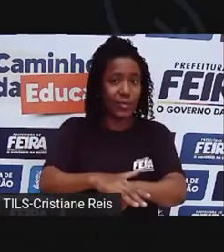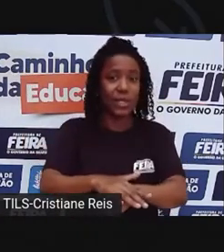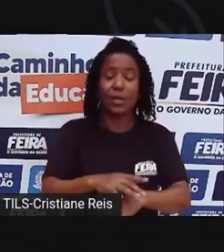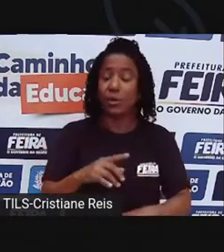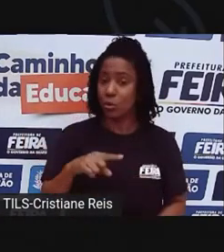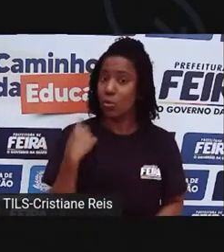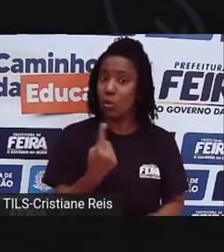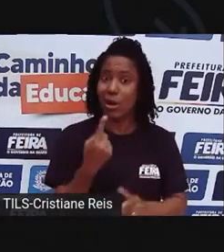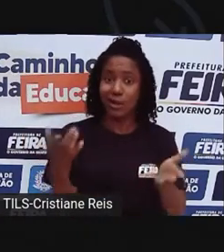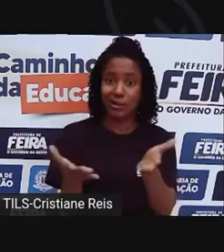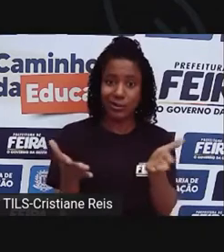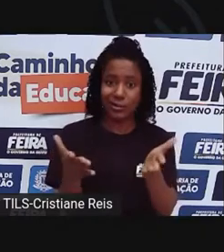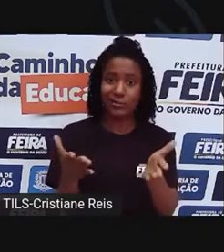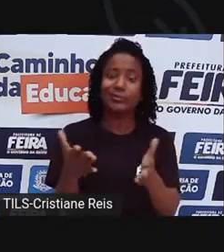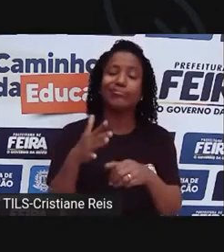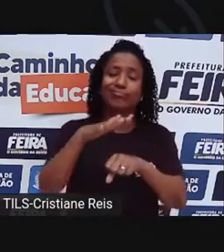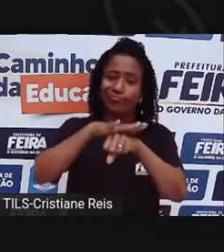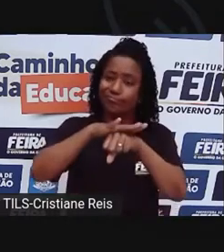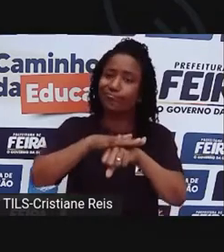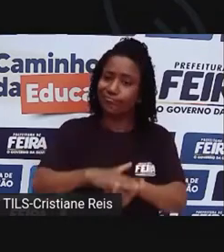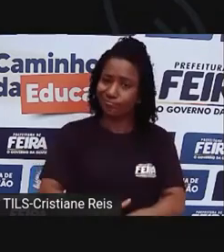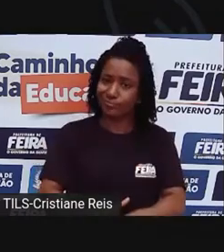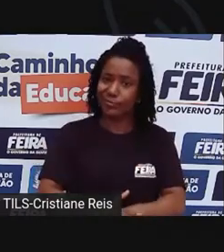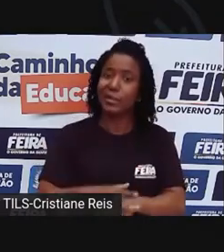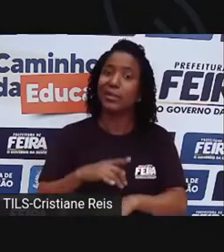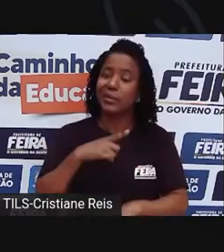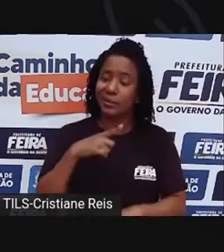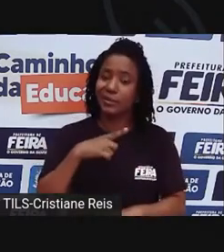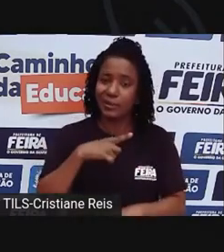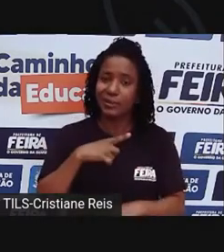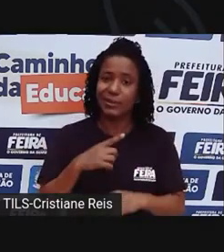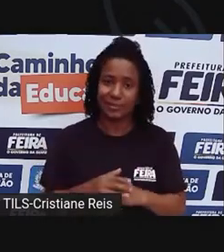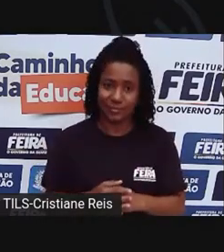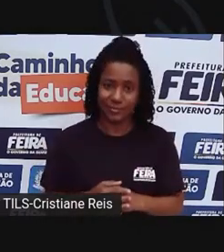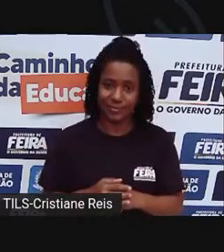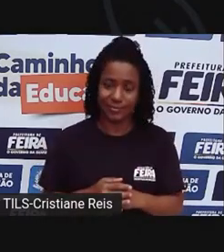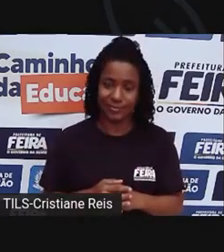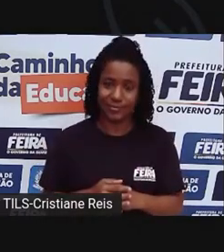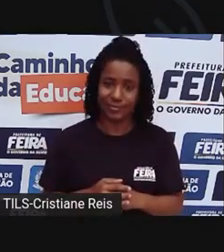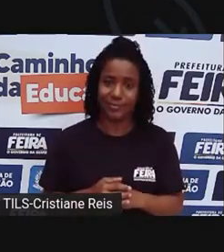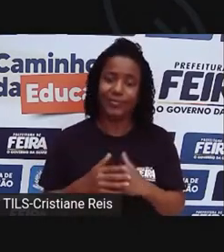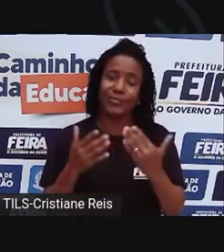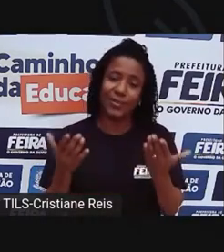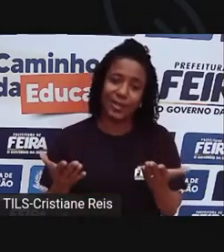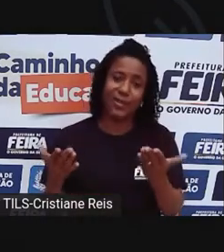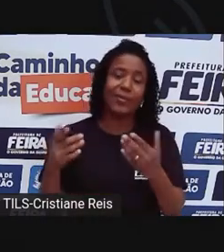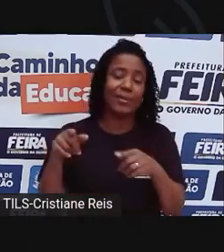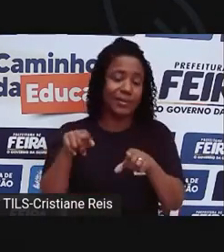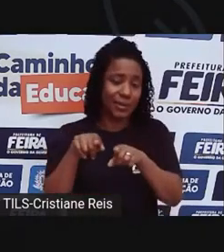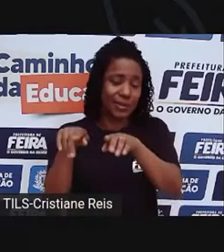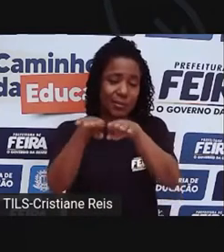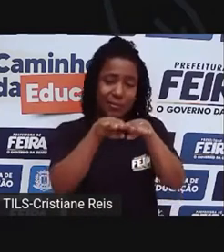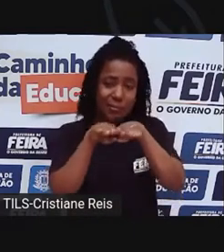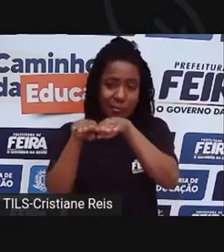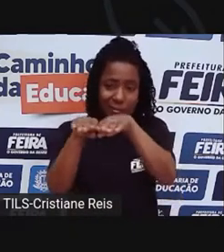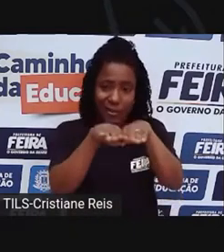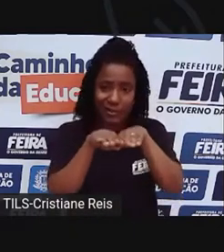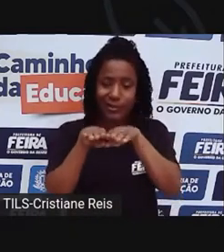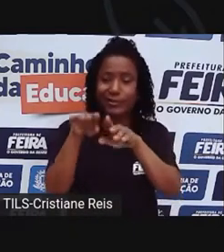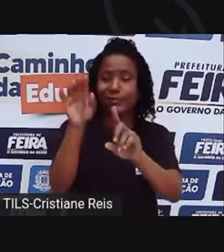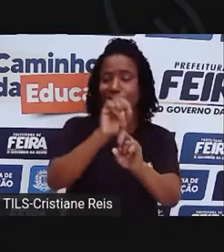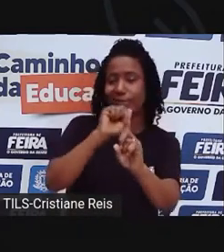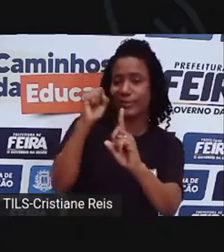hoje, não pelos europeus, mas pelo padrão sociopolítico, sei lá, europeu,